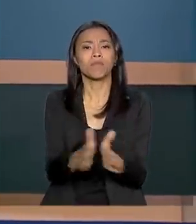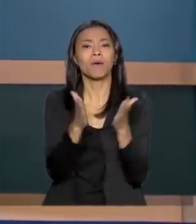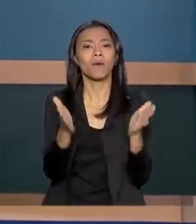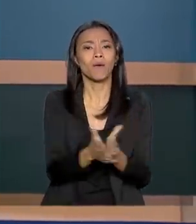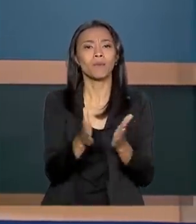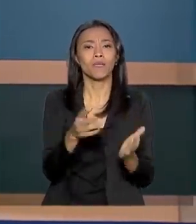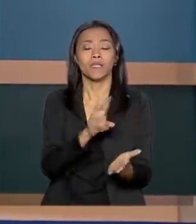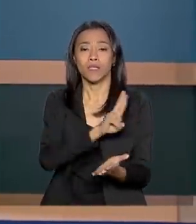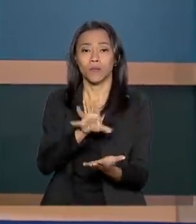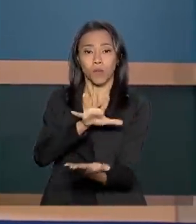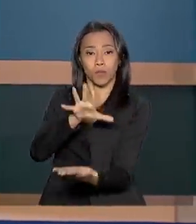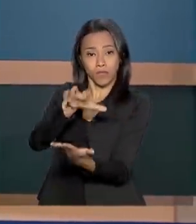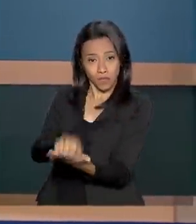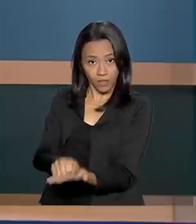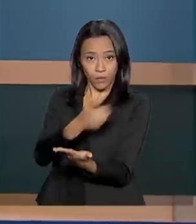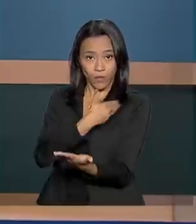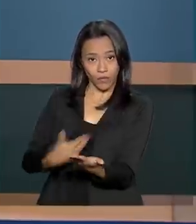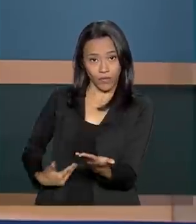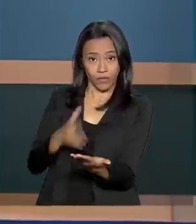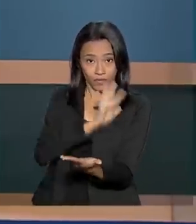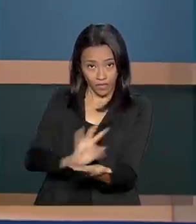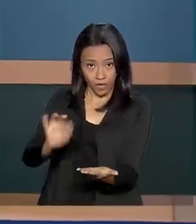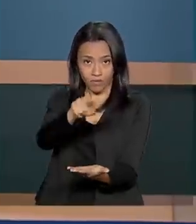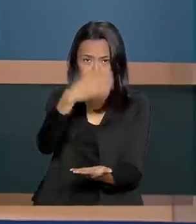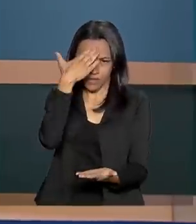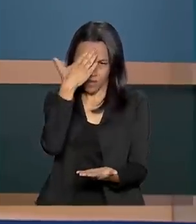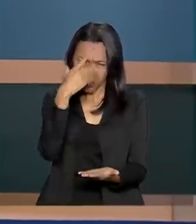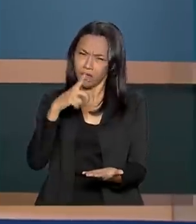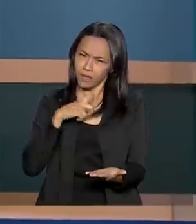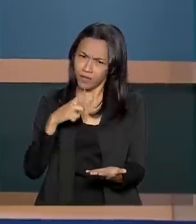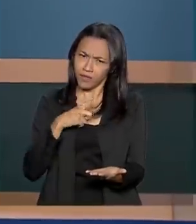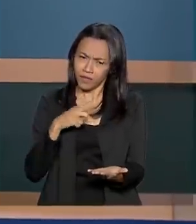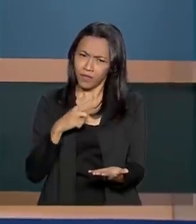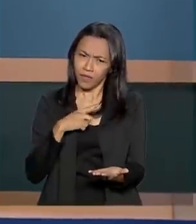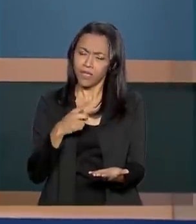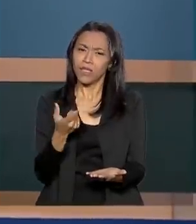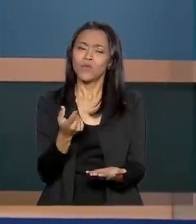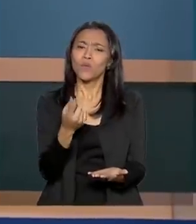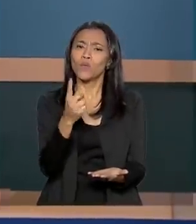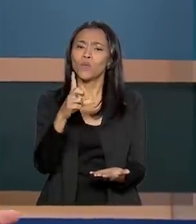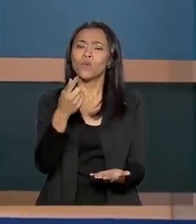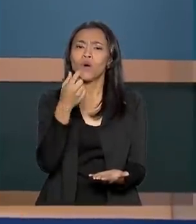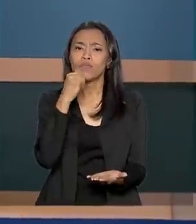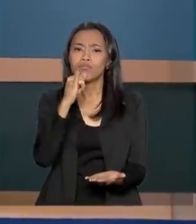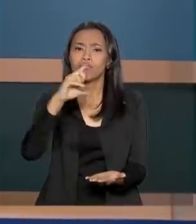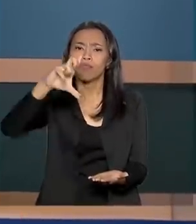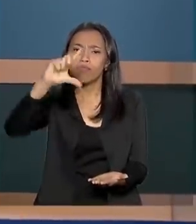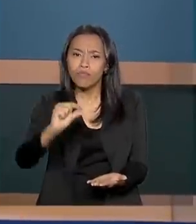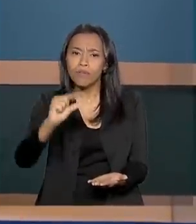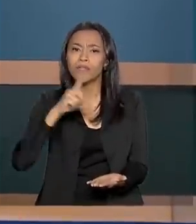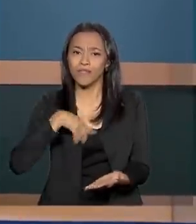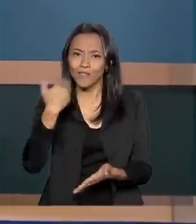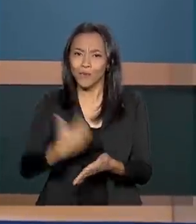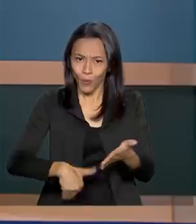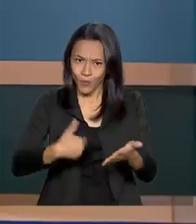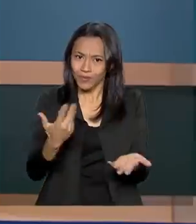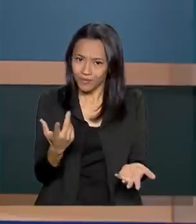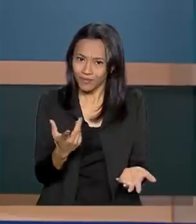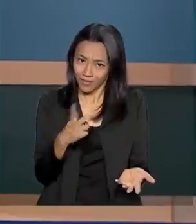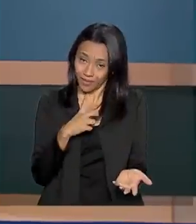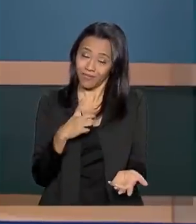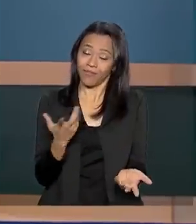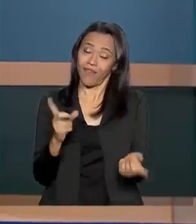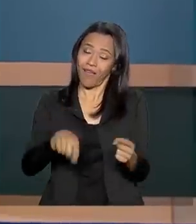para Programas Sociais do Governo Federal. Você sabia que existe uma tarifa social de energia elétrica que pode dar descontos no valor da conta de luz?